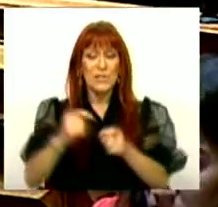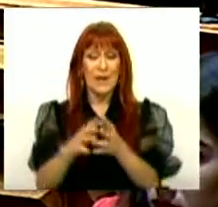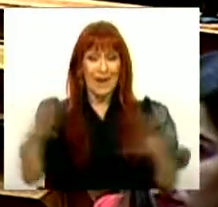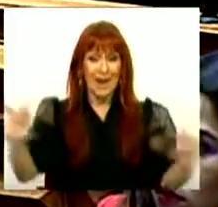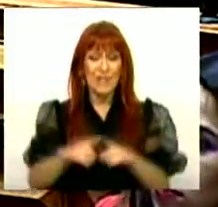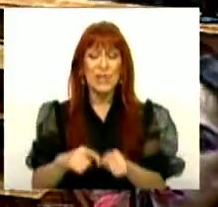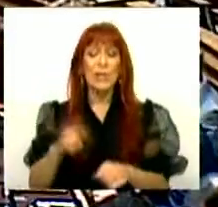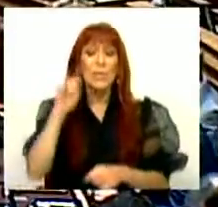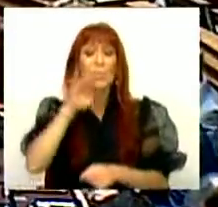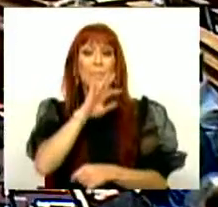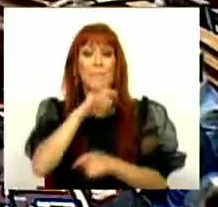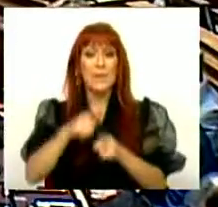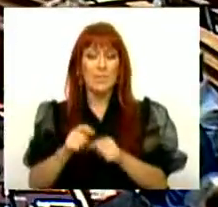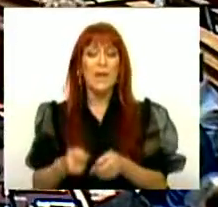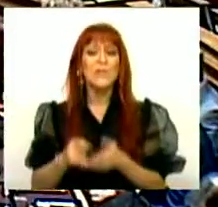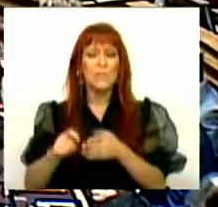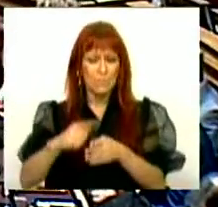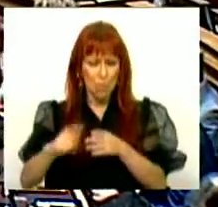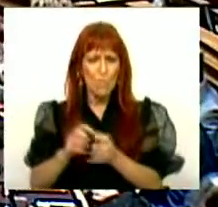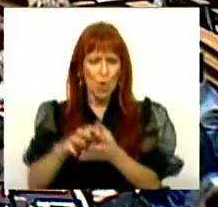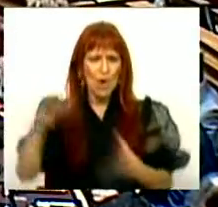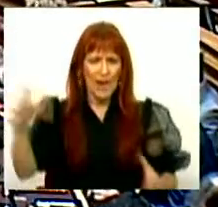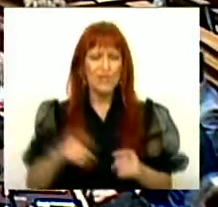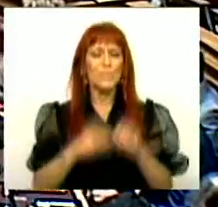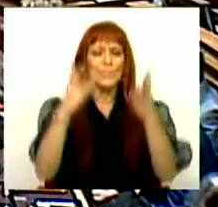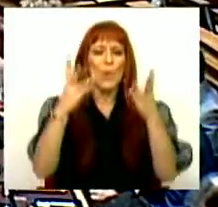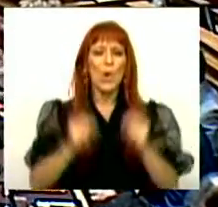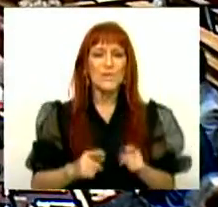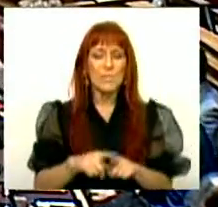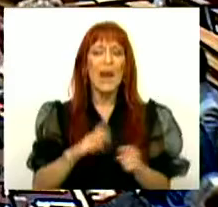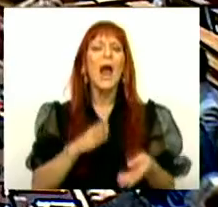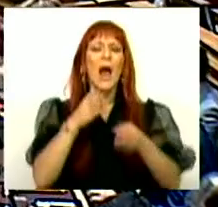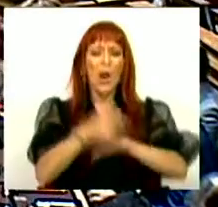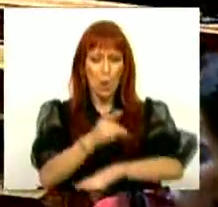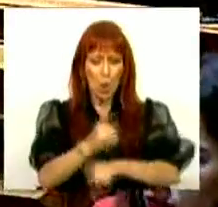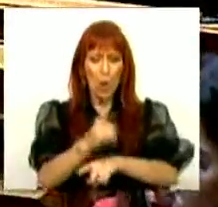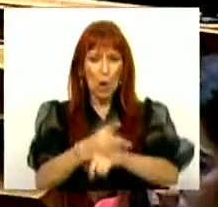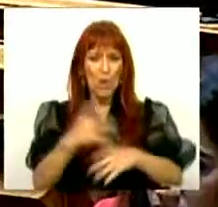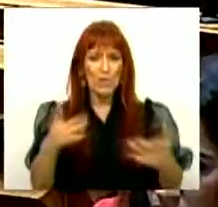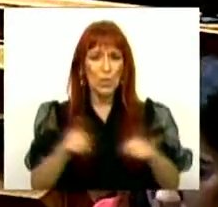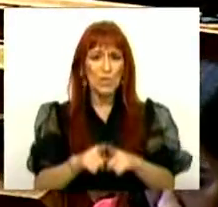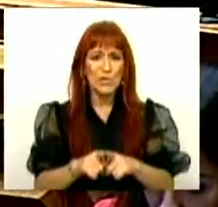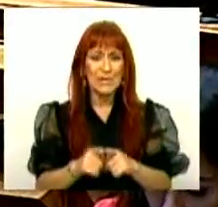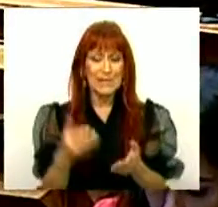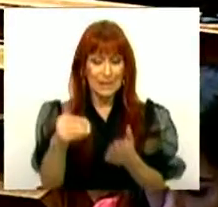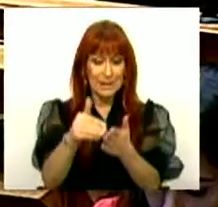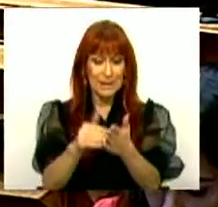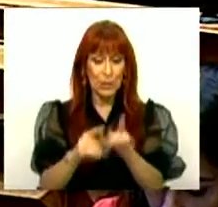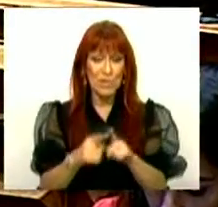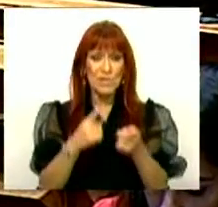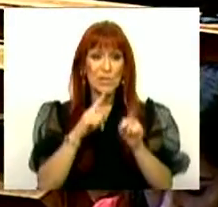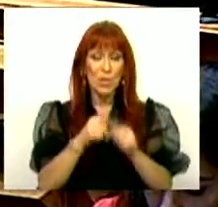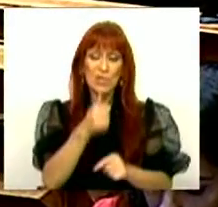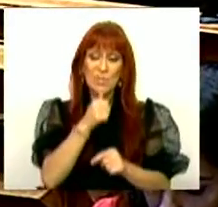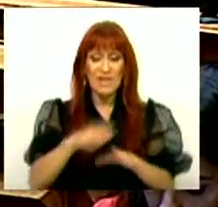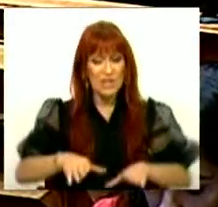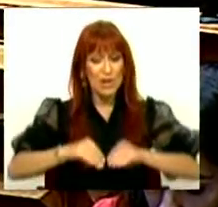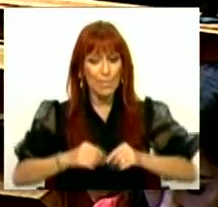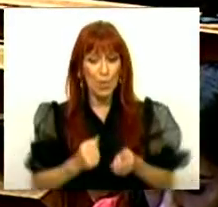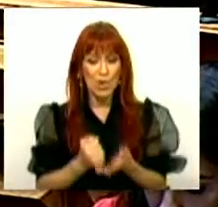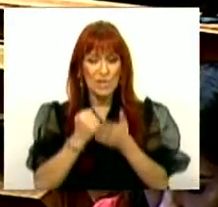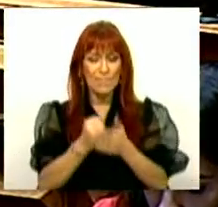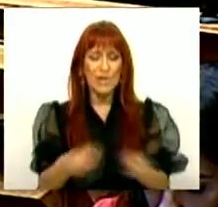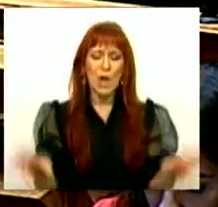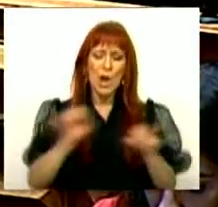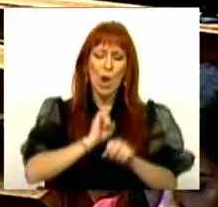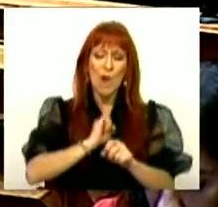É um orçamento também que continua a introduzir e a adotar medidas de apoio às